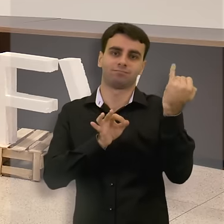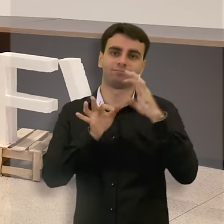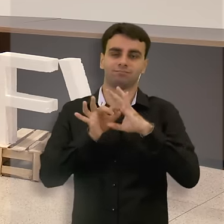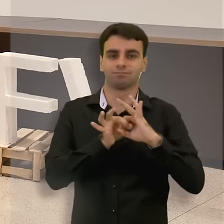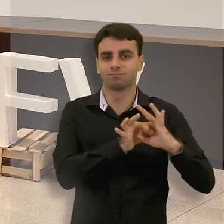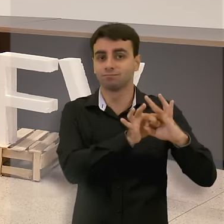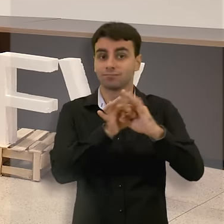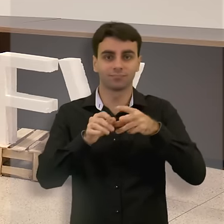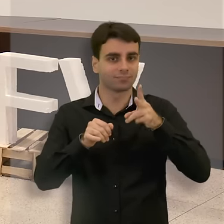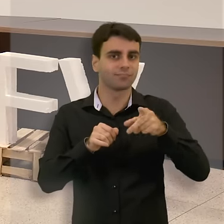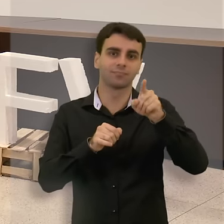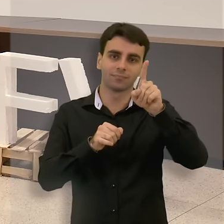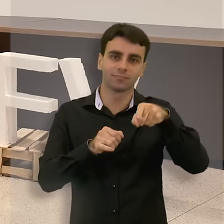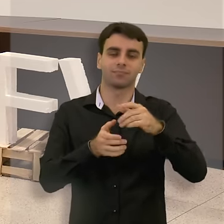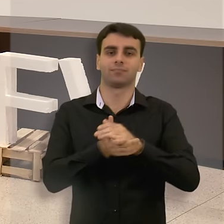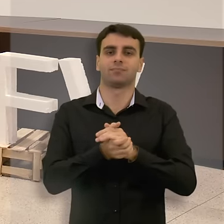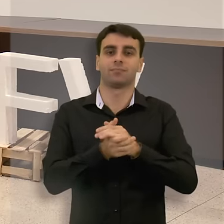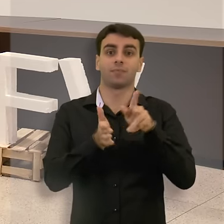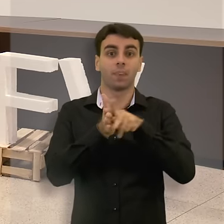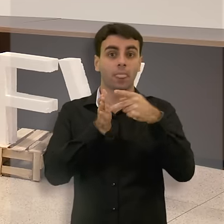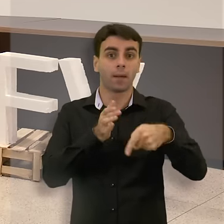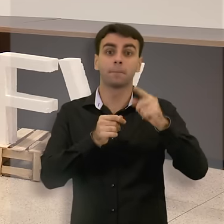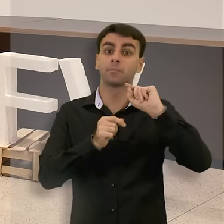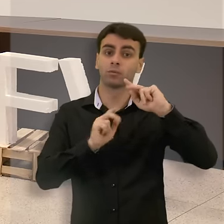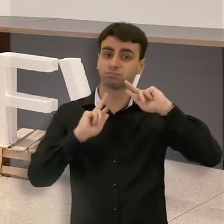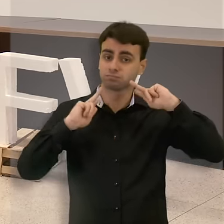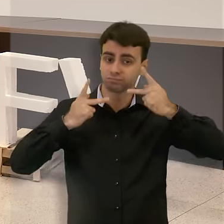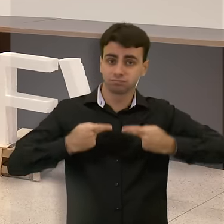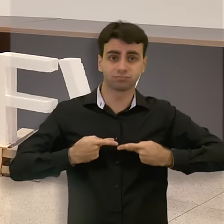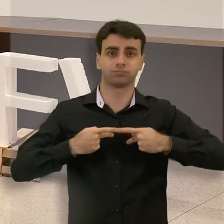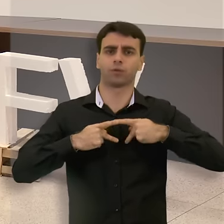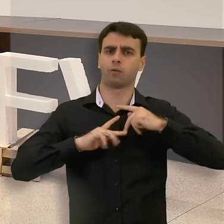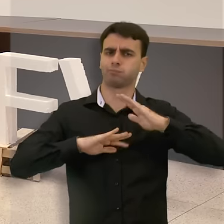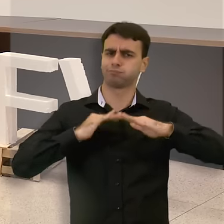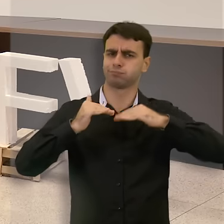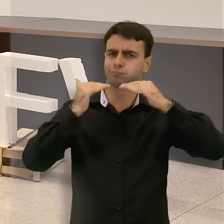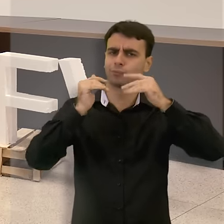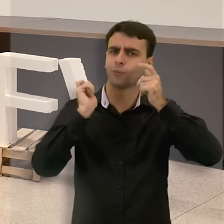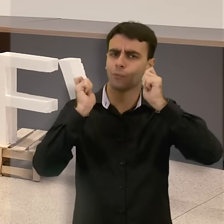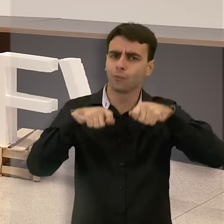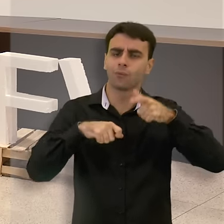Foi sempre isso que levou a nossa espécie biológica à frente.